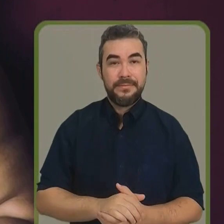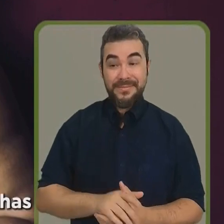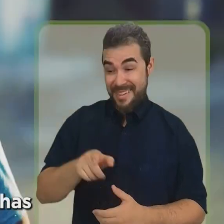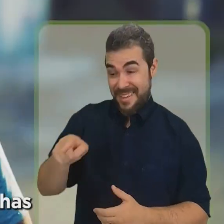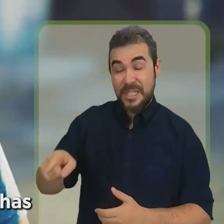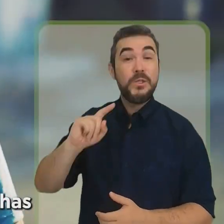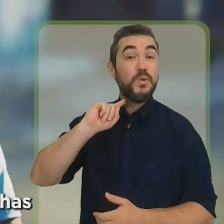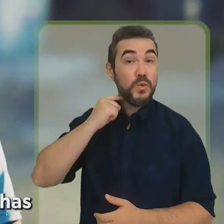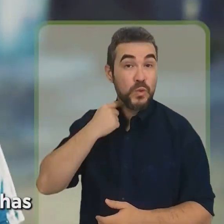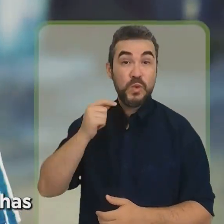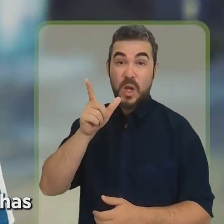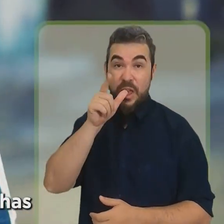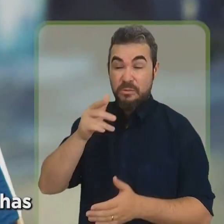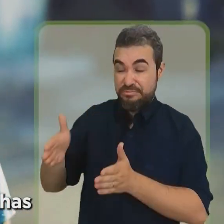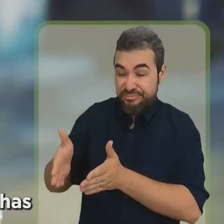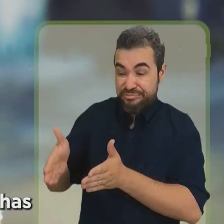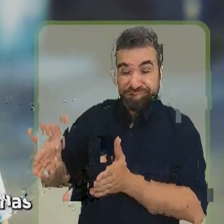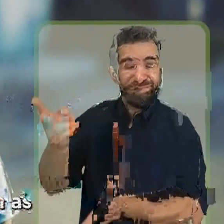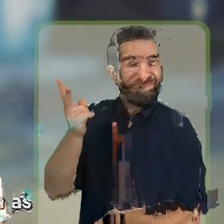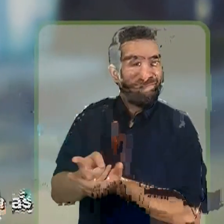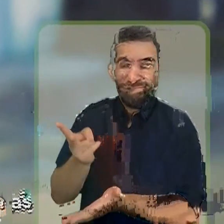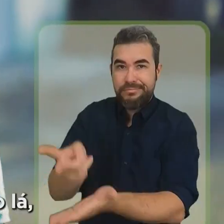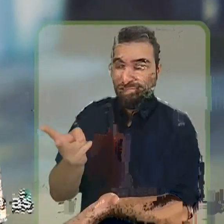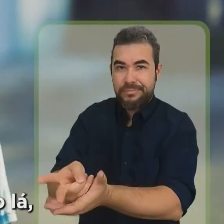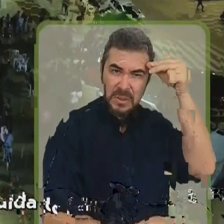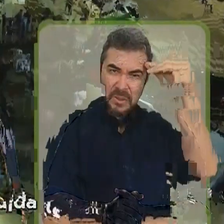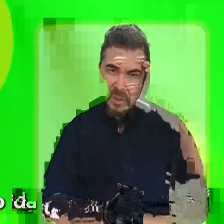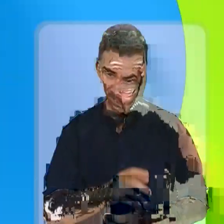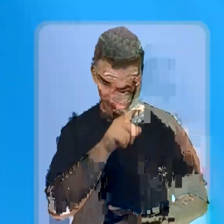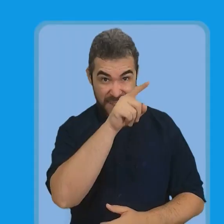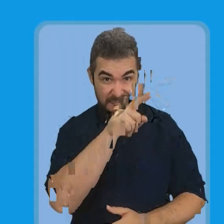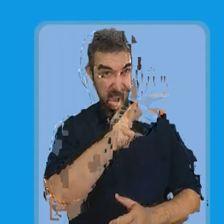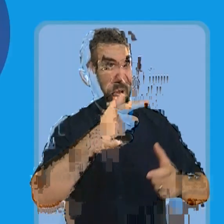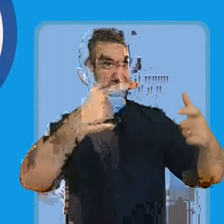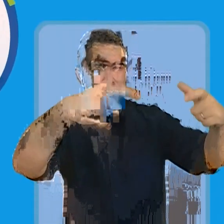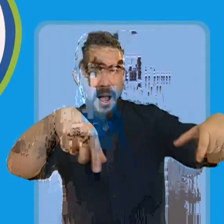mandou. Onde a gente ia jogar, nas areninhas, hoje em dia está tudo abandonado lá.